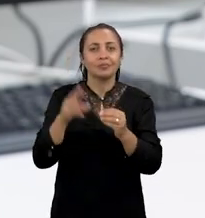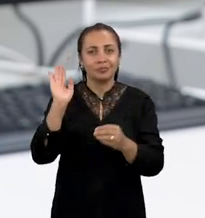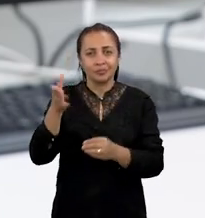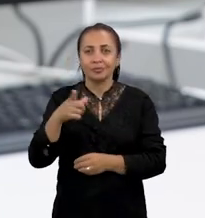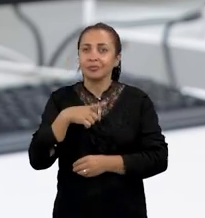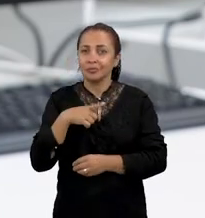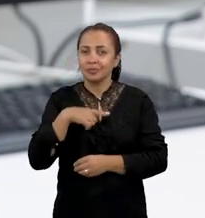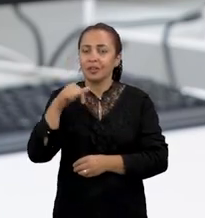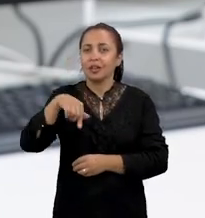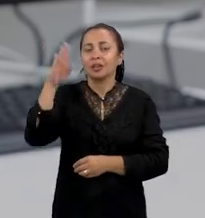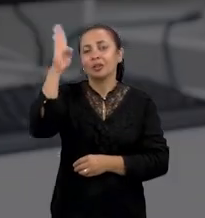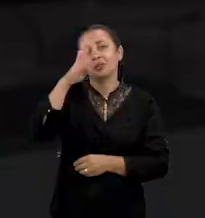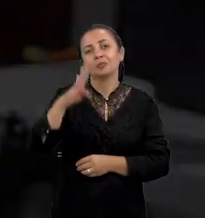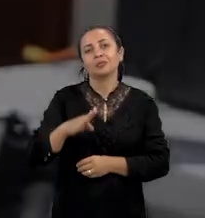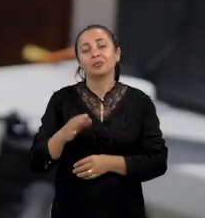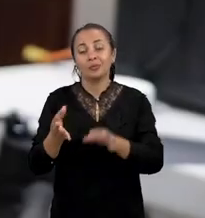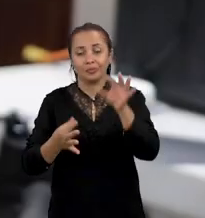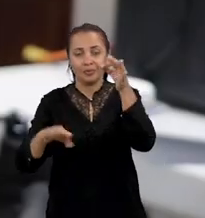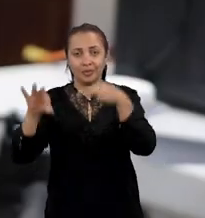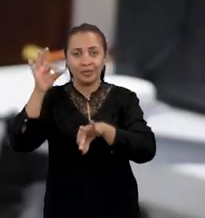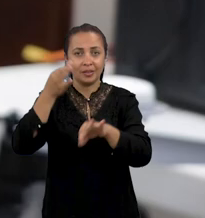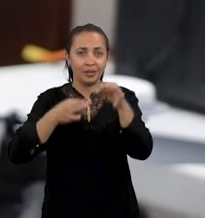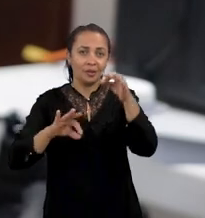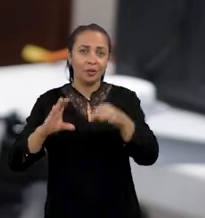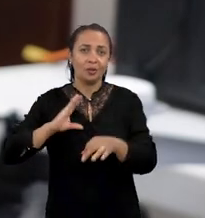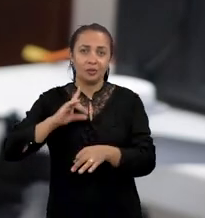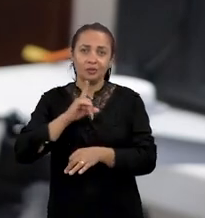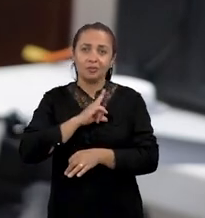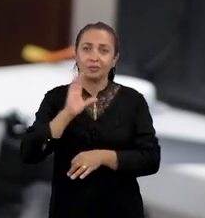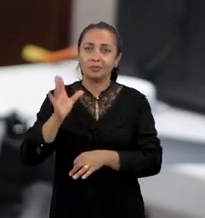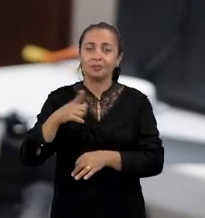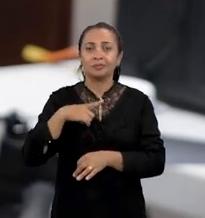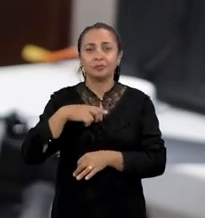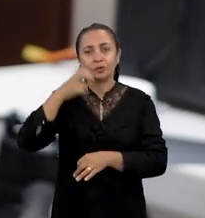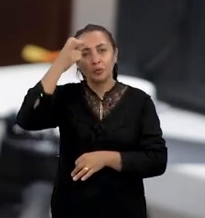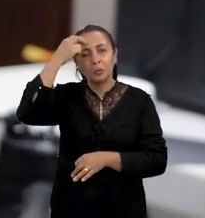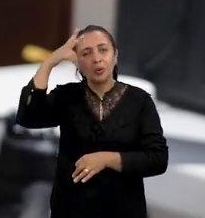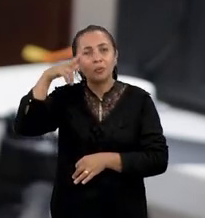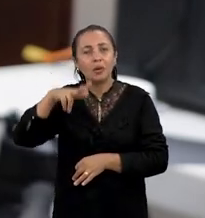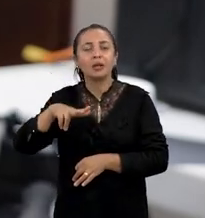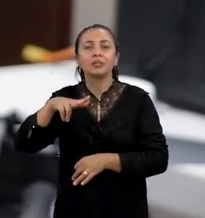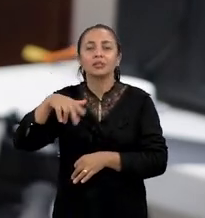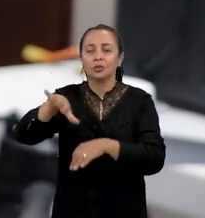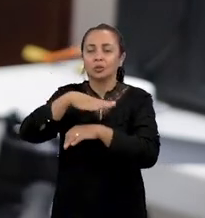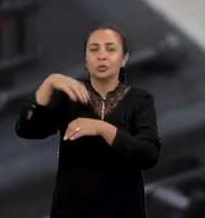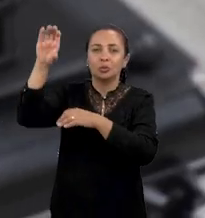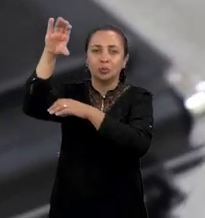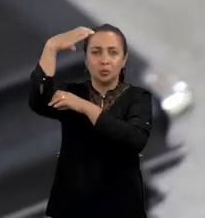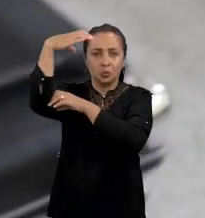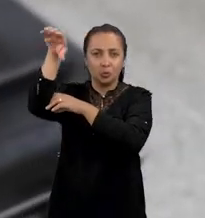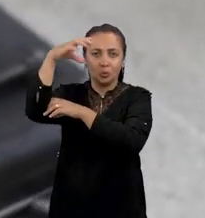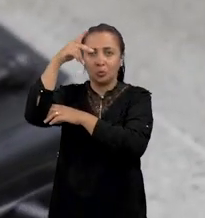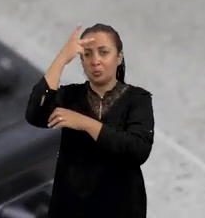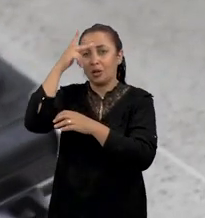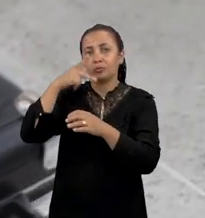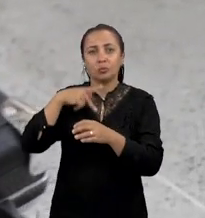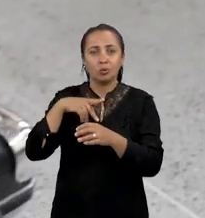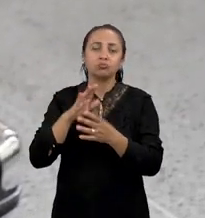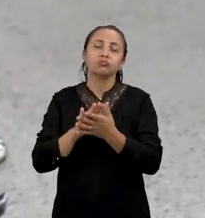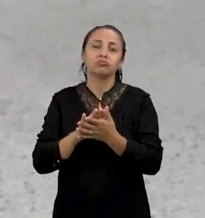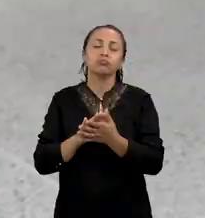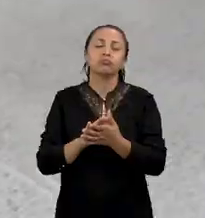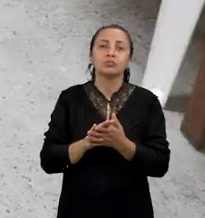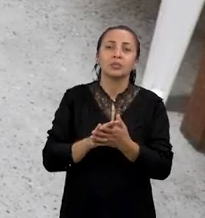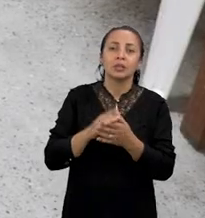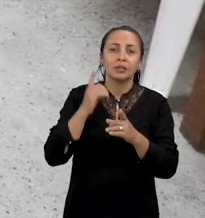existentes aqui no Brasil. O laboratório que eu coordeno já tem uma expertise em drones autônomos, na verdade,